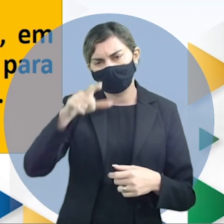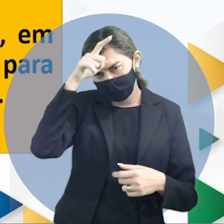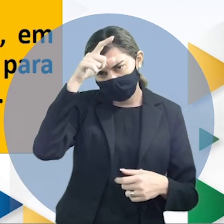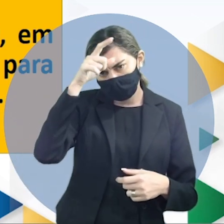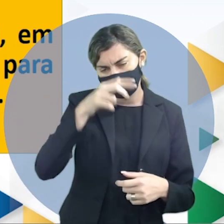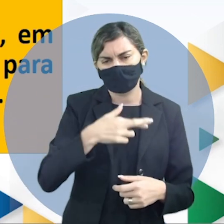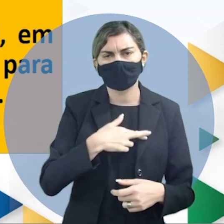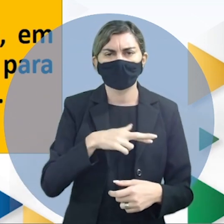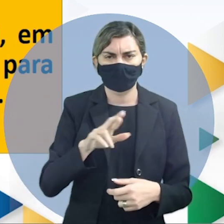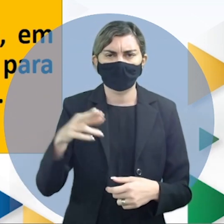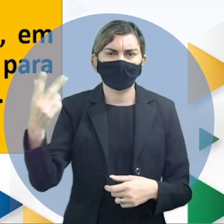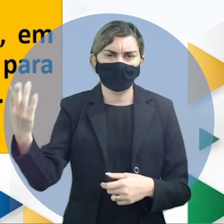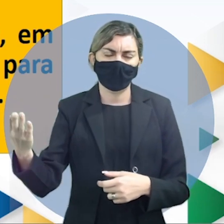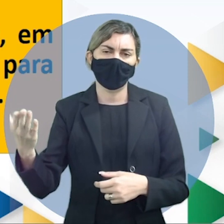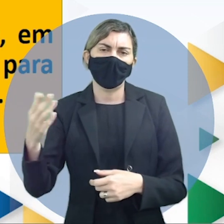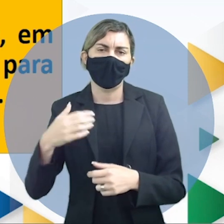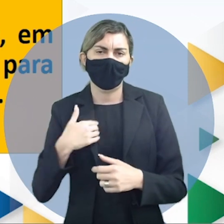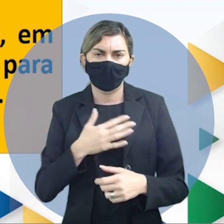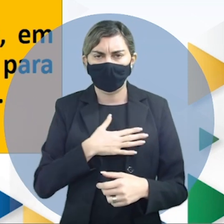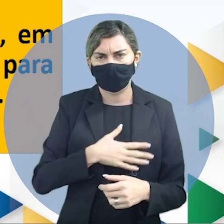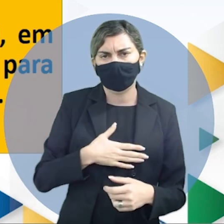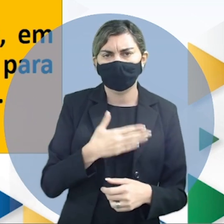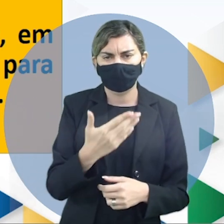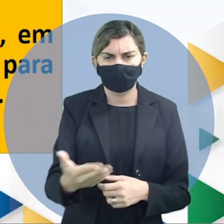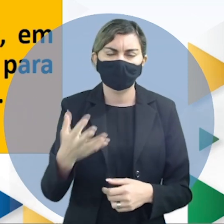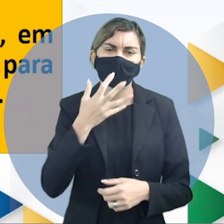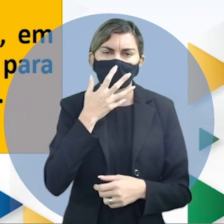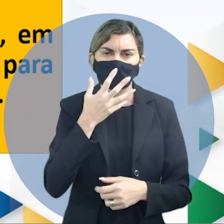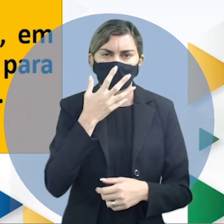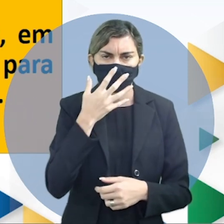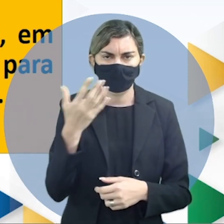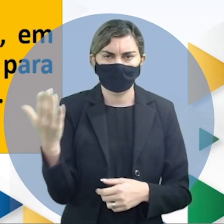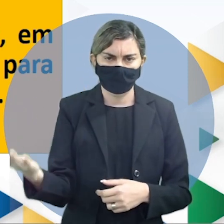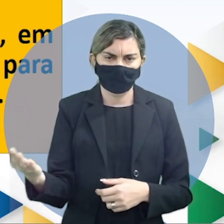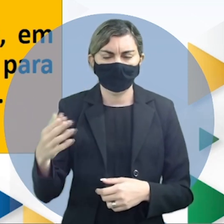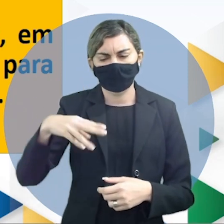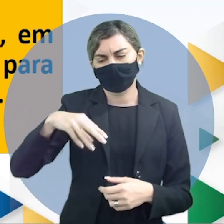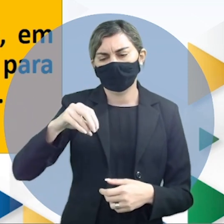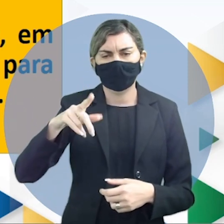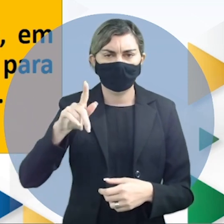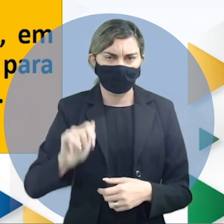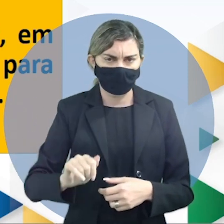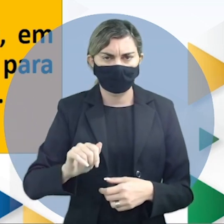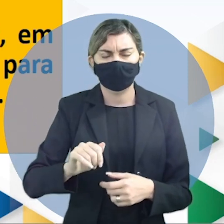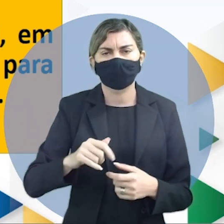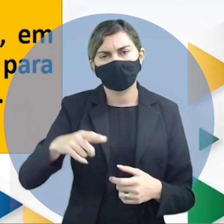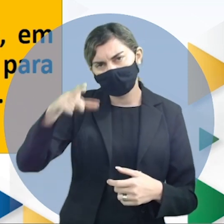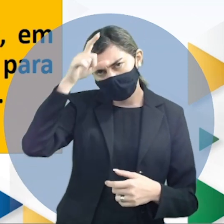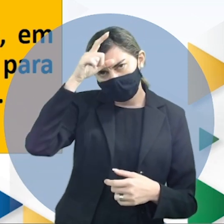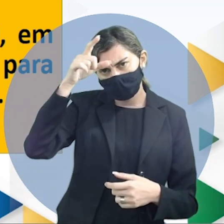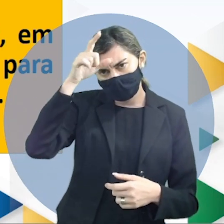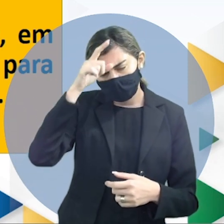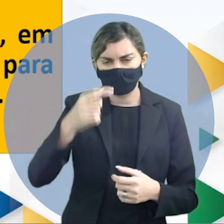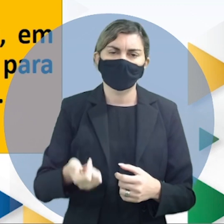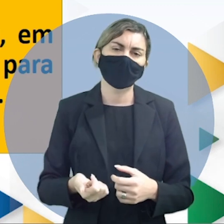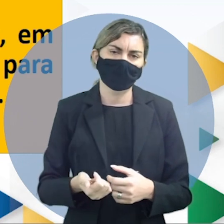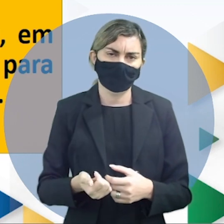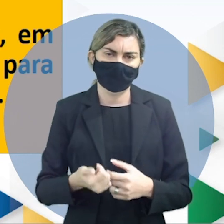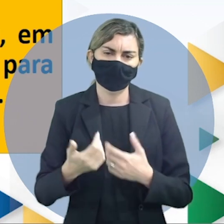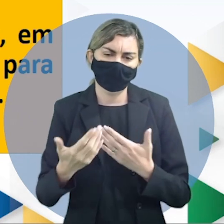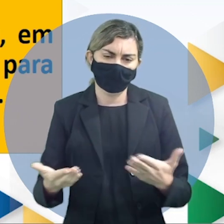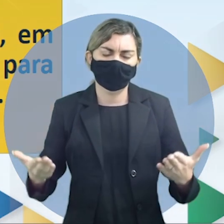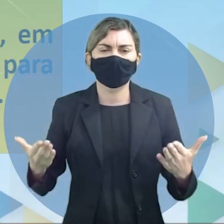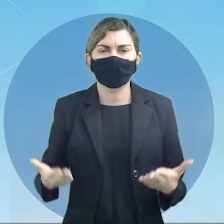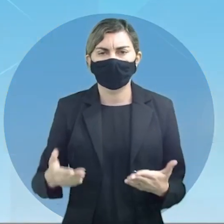libertano gostariam que vocês prestassem bem atenção ele é monge budista e líder espiritual